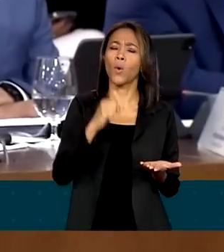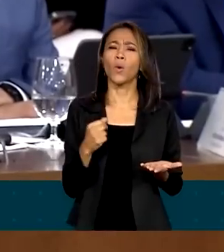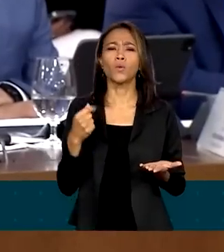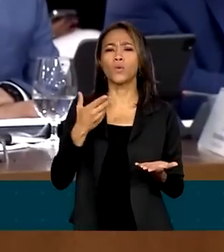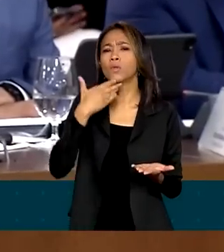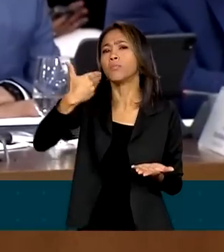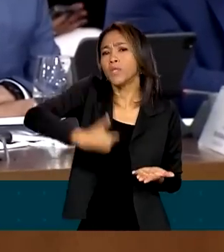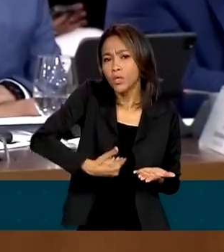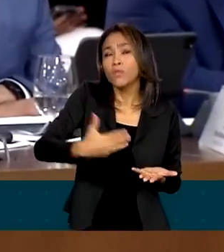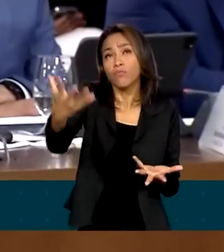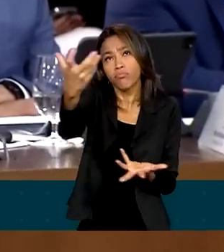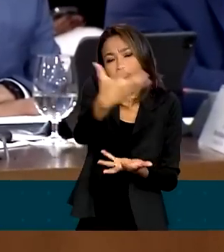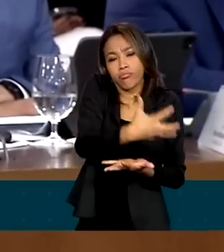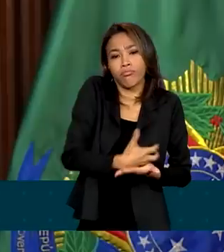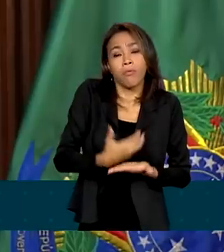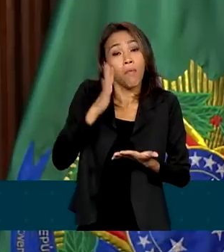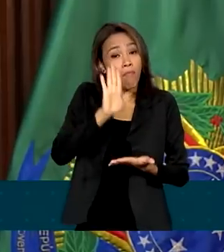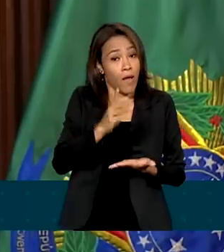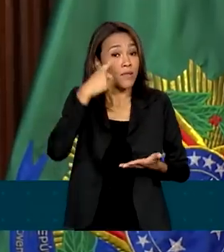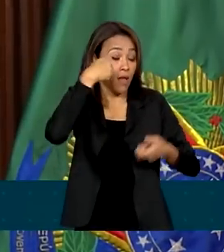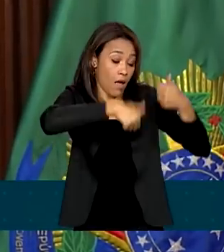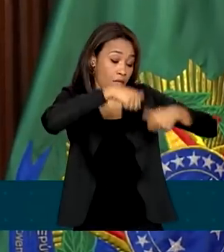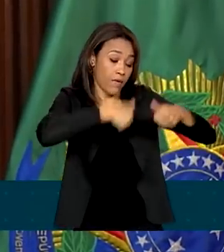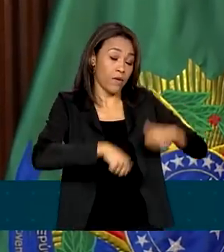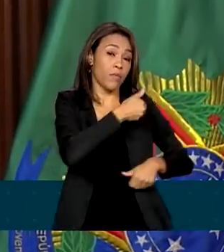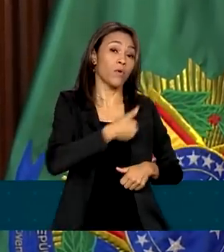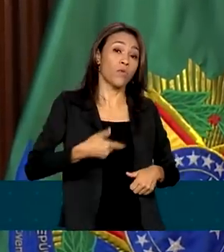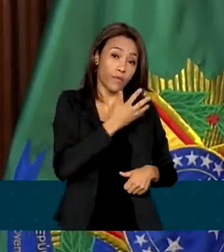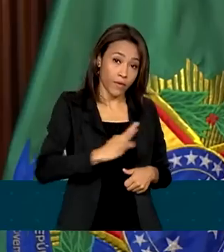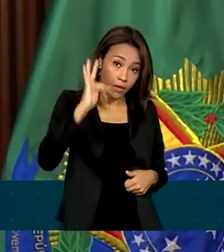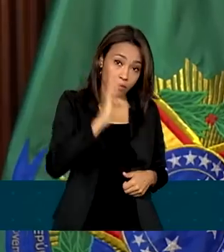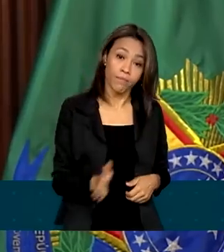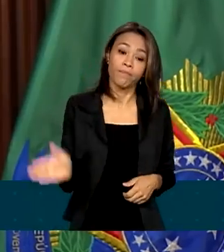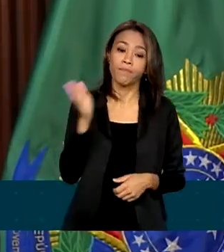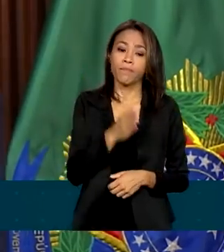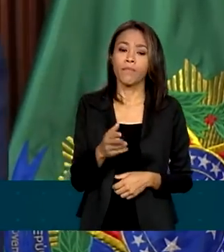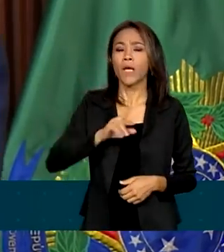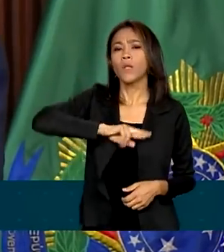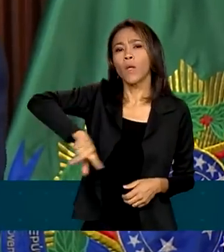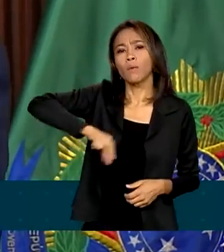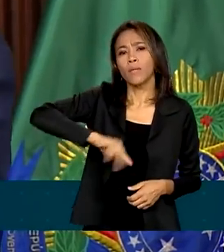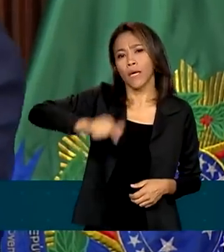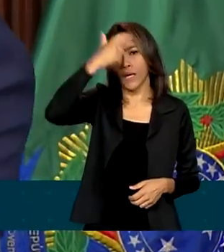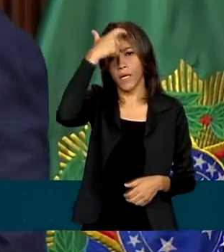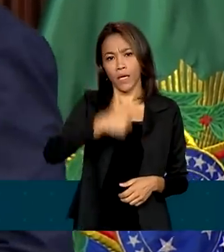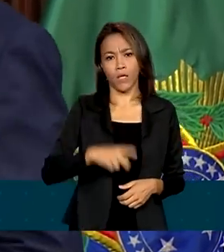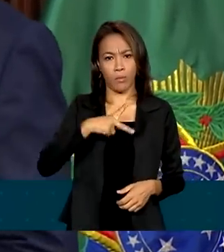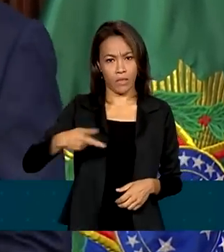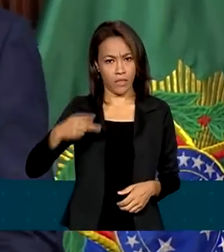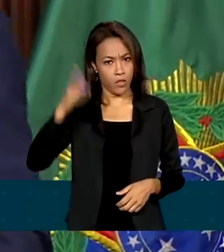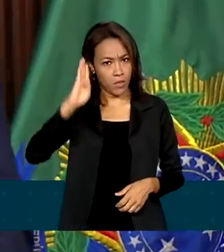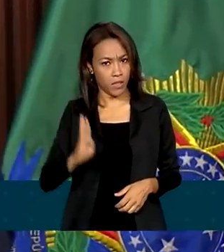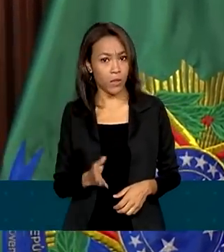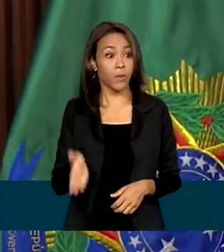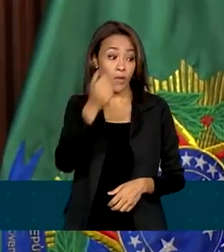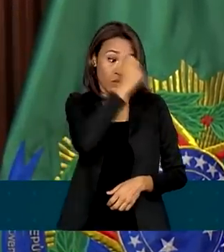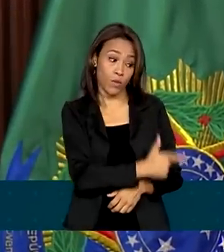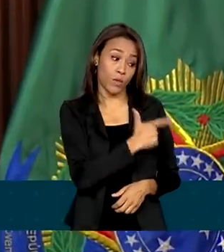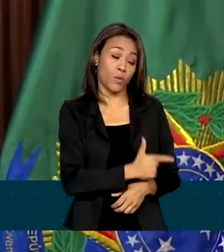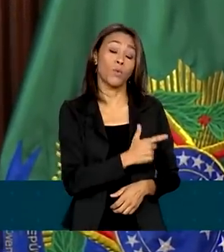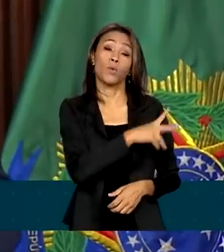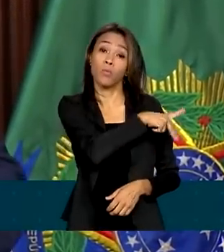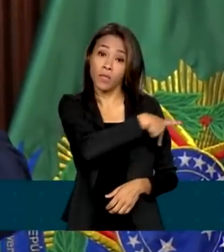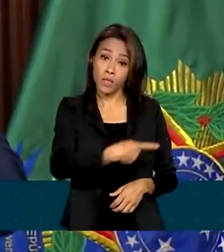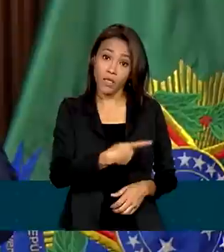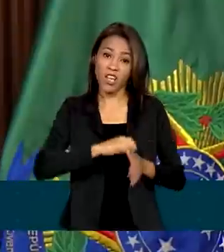analisadas pelo governo federal. Não há da parte do presidente da república, do vice-presidente da república, nenhum